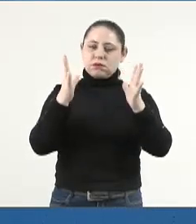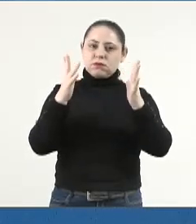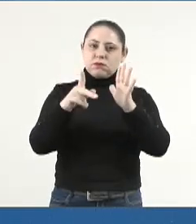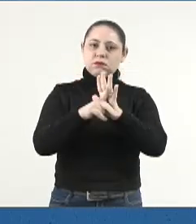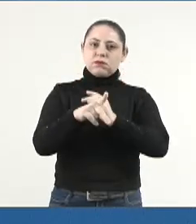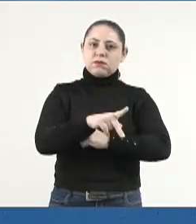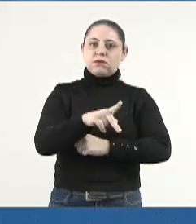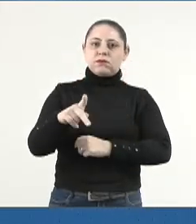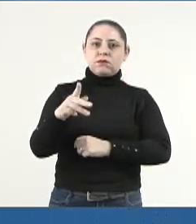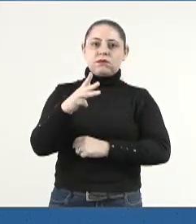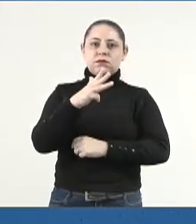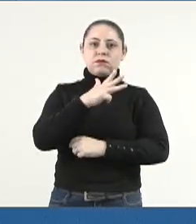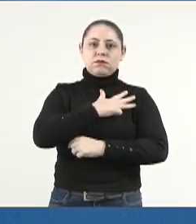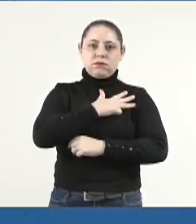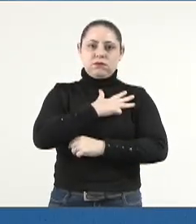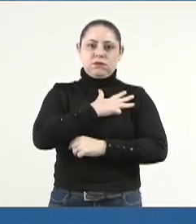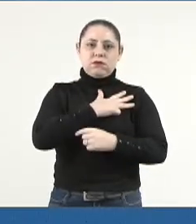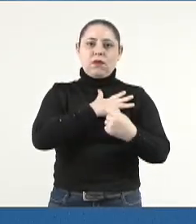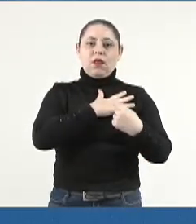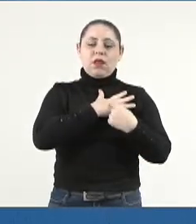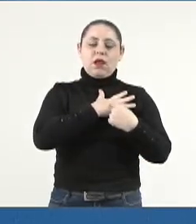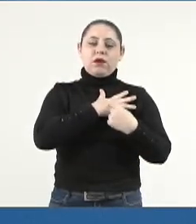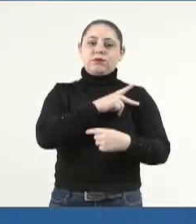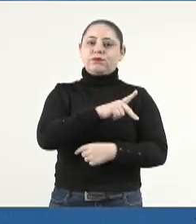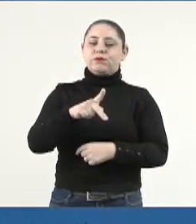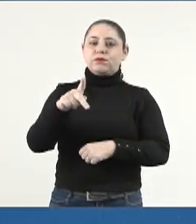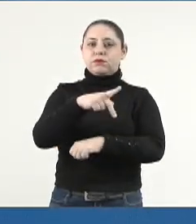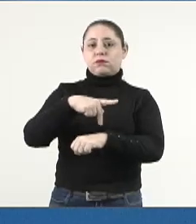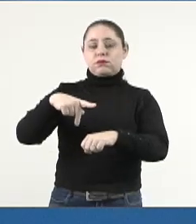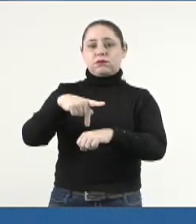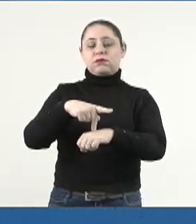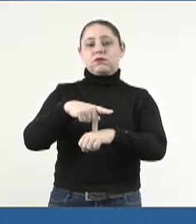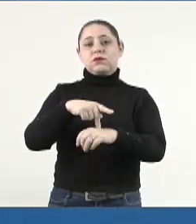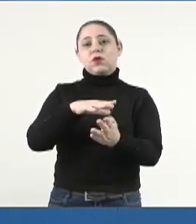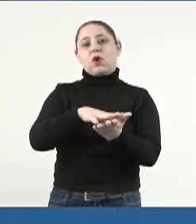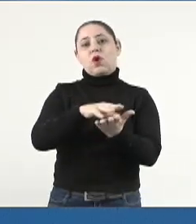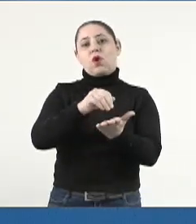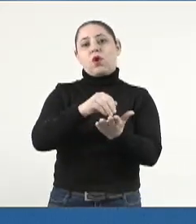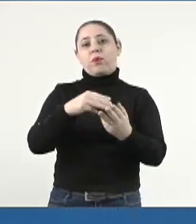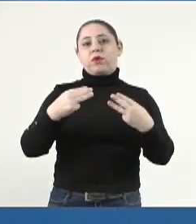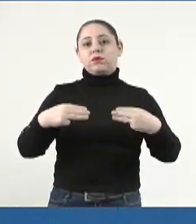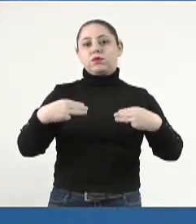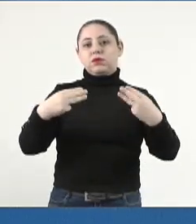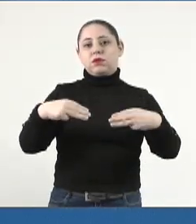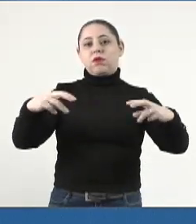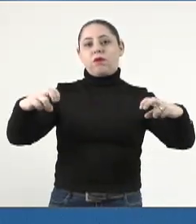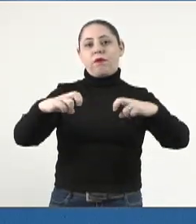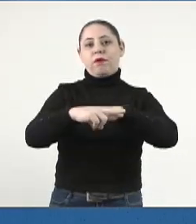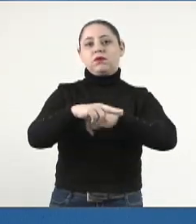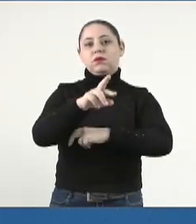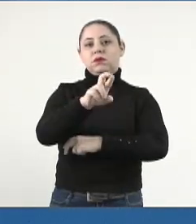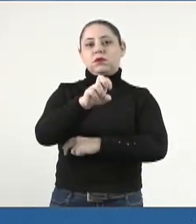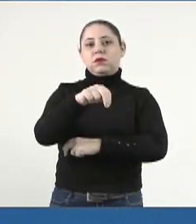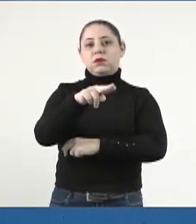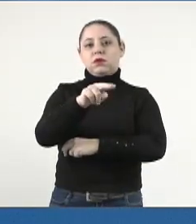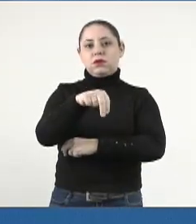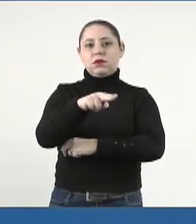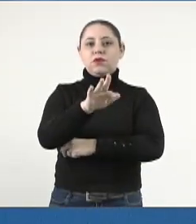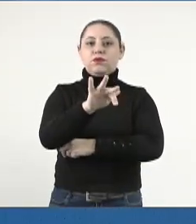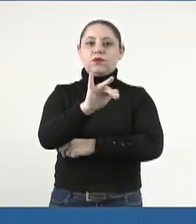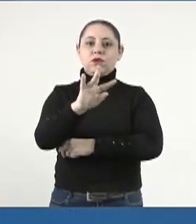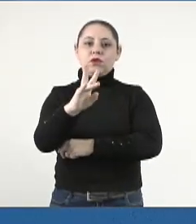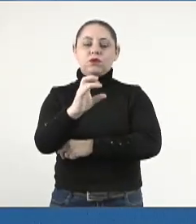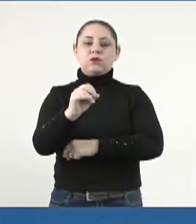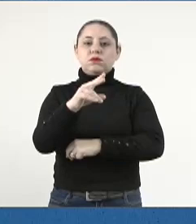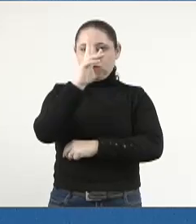presidente da República, Luiz Inácio Lula da Silva, com cópia ao ministro do Transporte, Renan Filho, bem